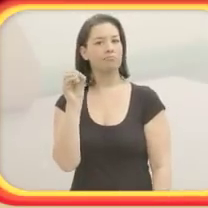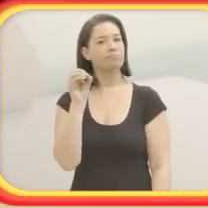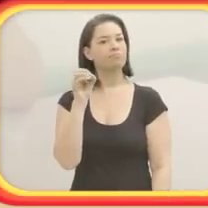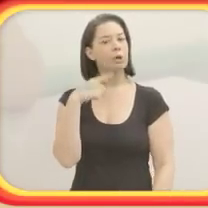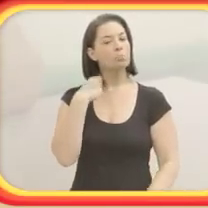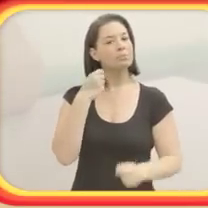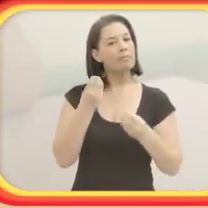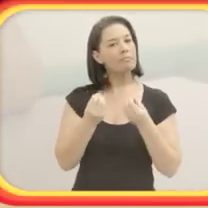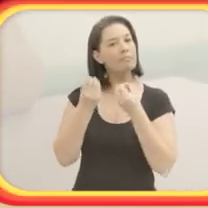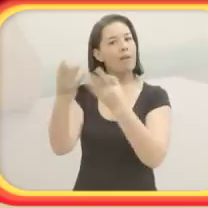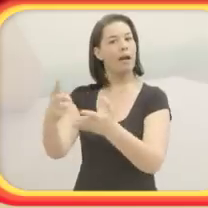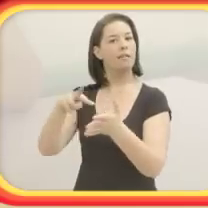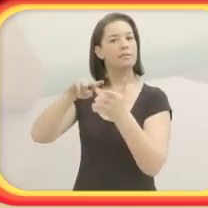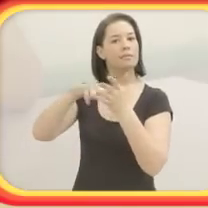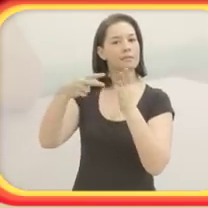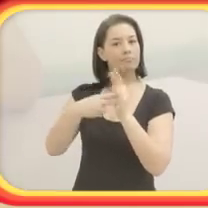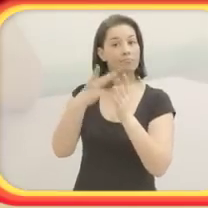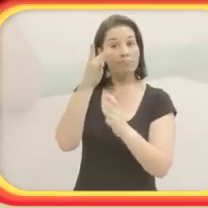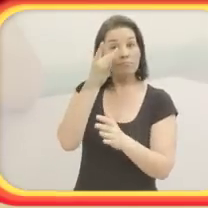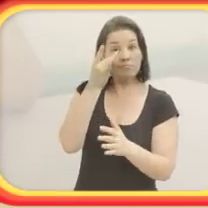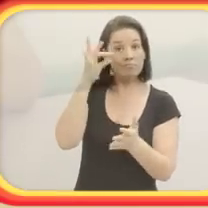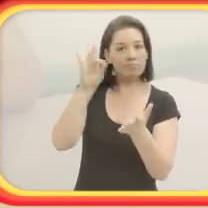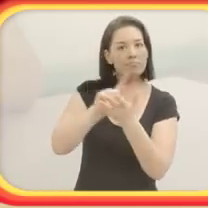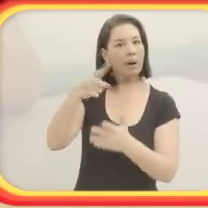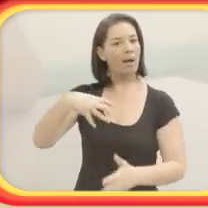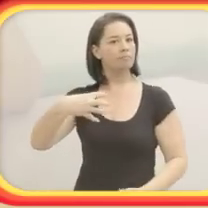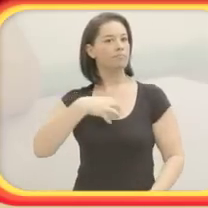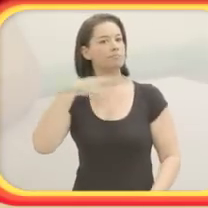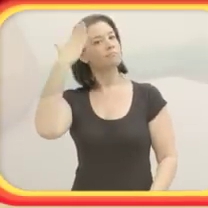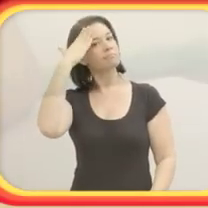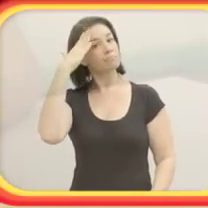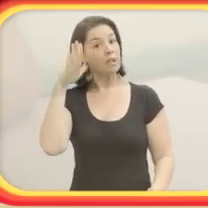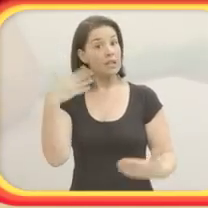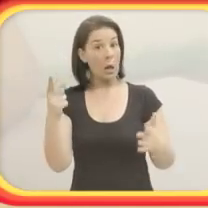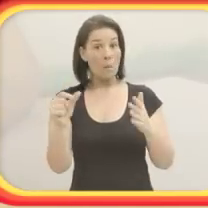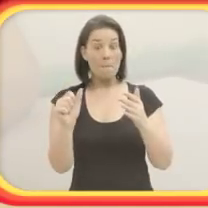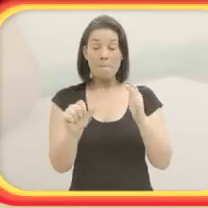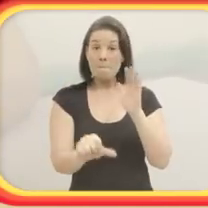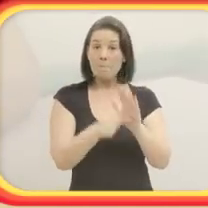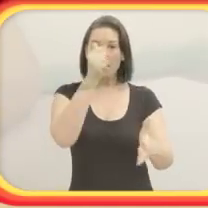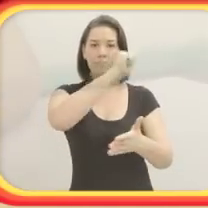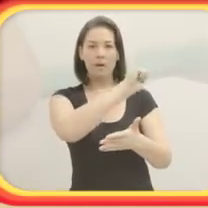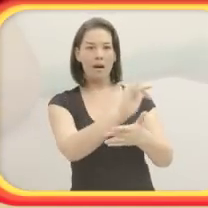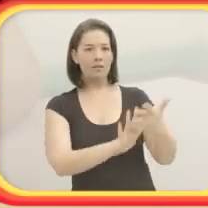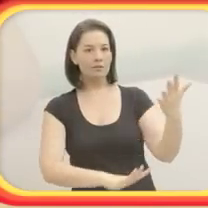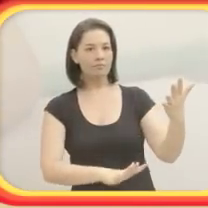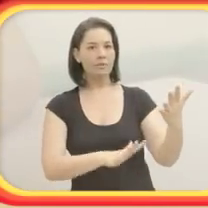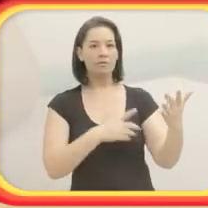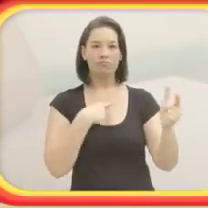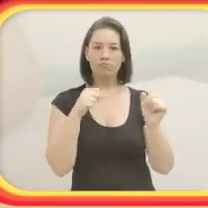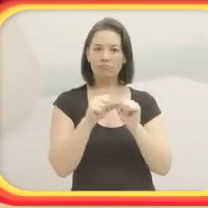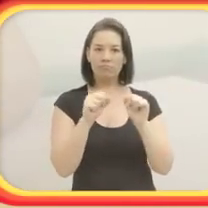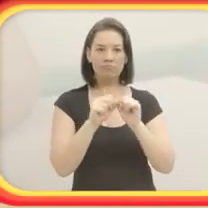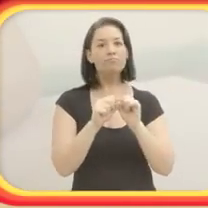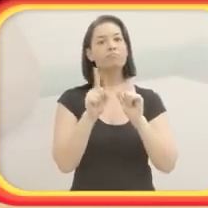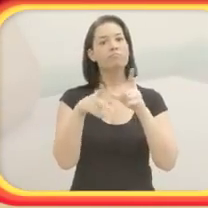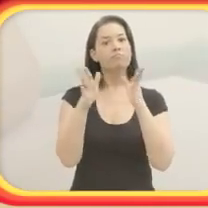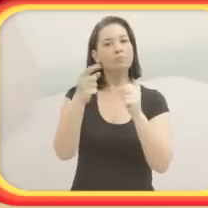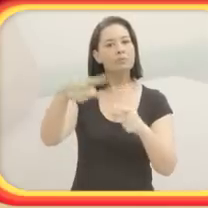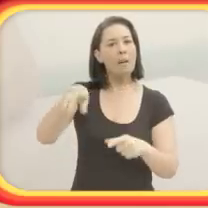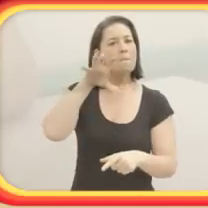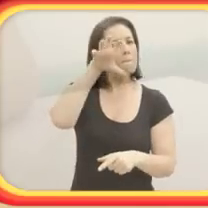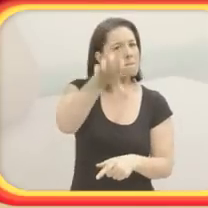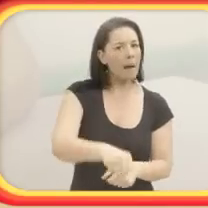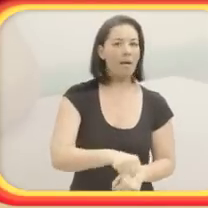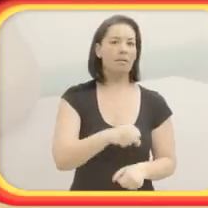Eu precisava dar algum significado concreto para eles. Então, a primeira atividade que eu fiz foi pedir para eles pegarem esses